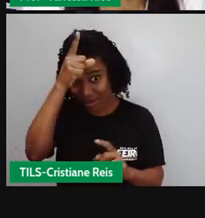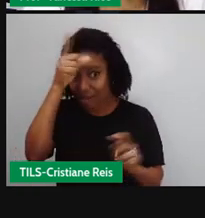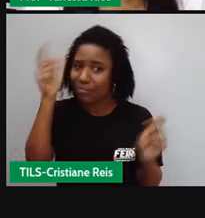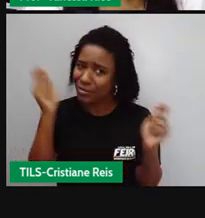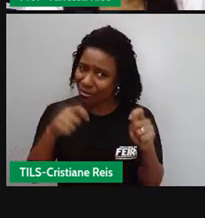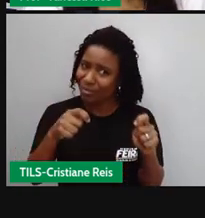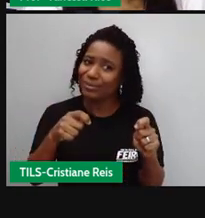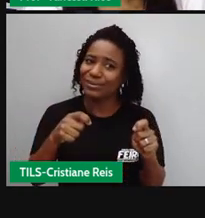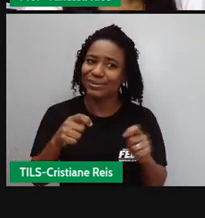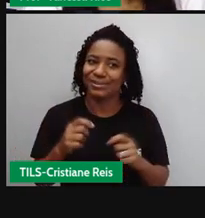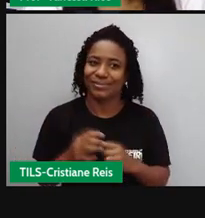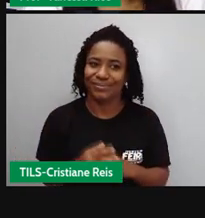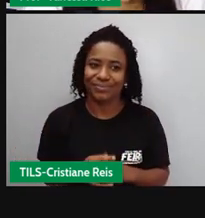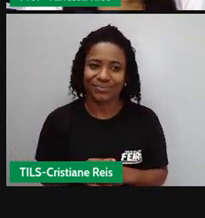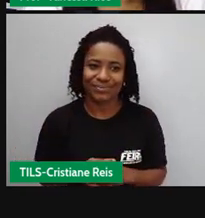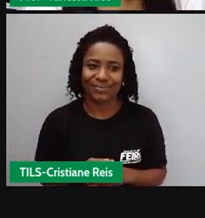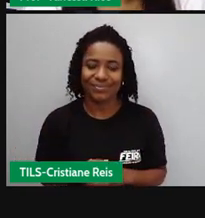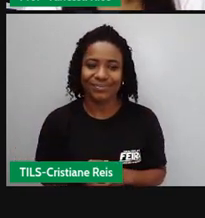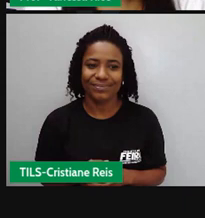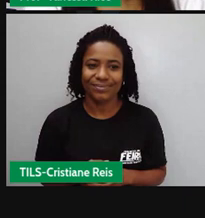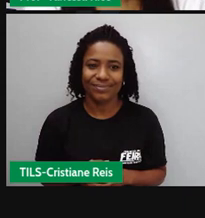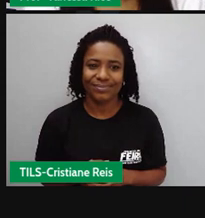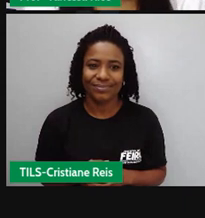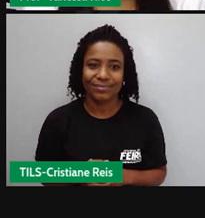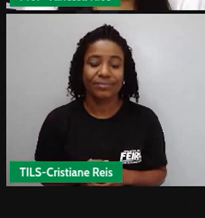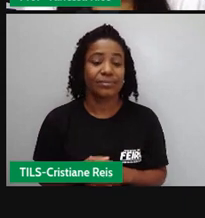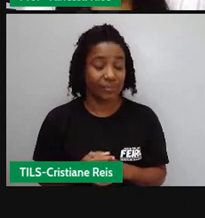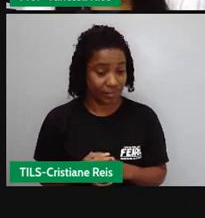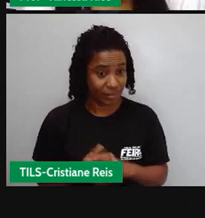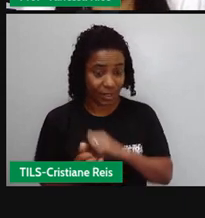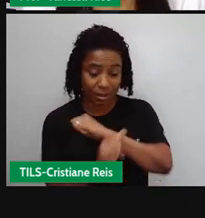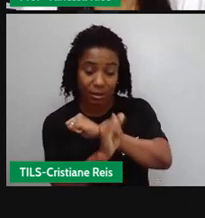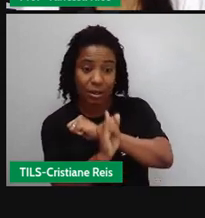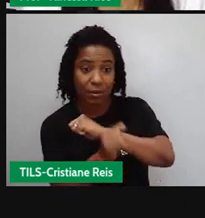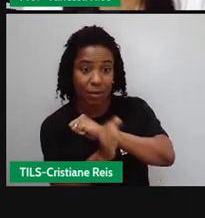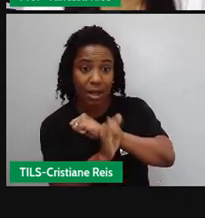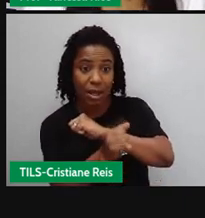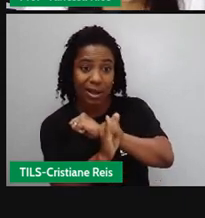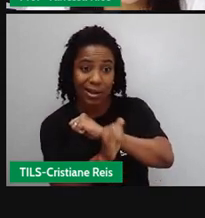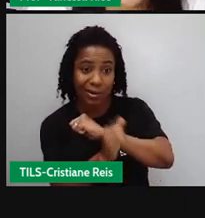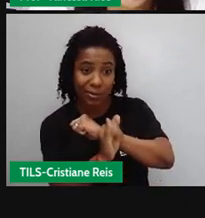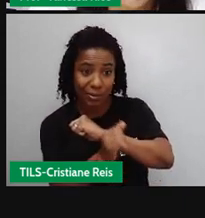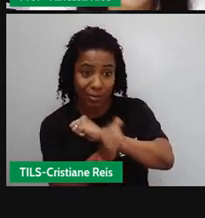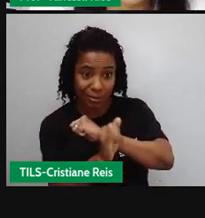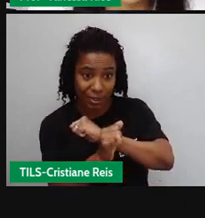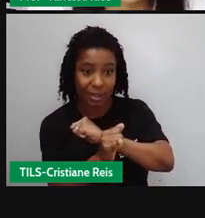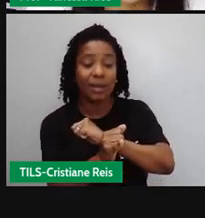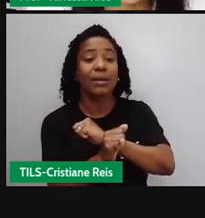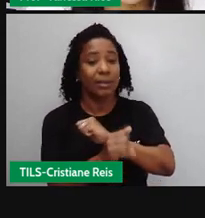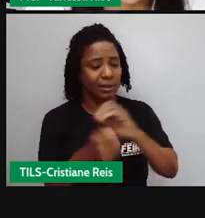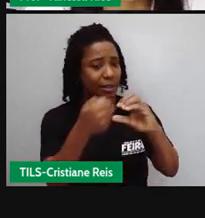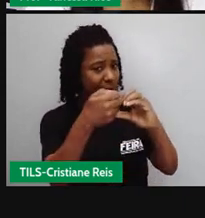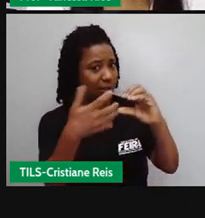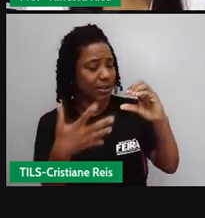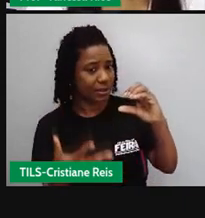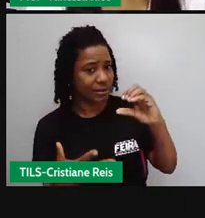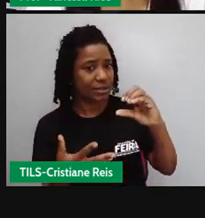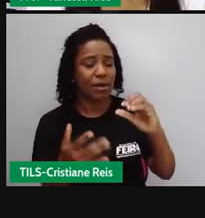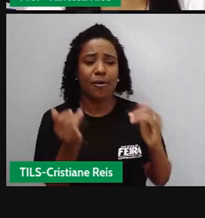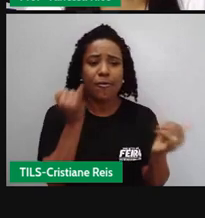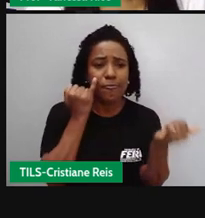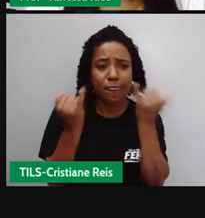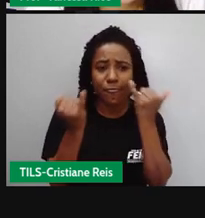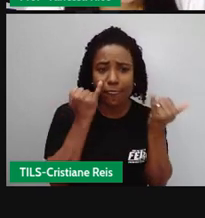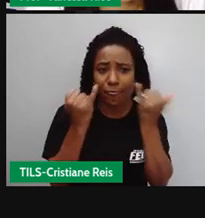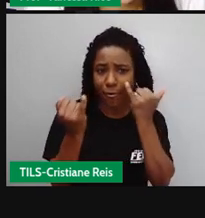As crônicas são textos de caráter informativo ou narrativo. Apesar da